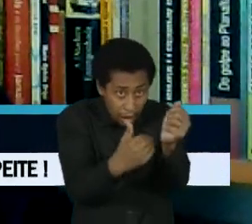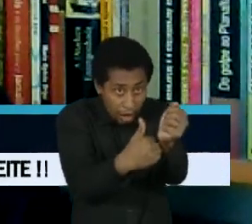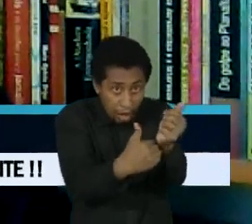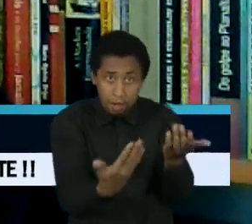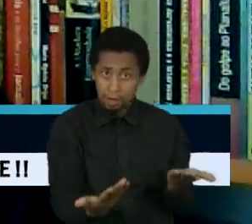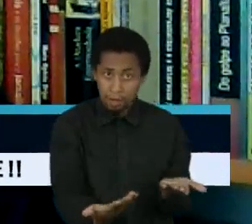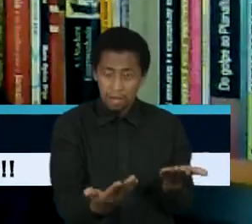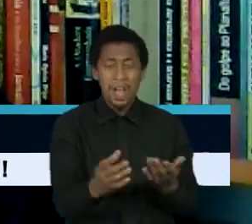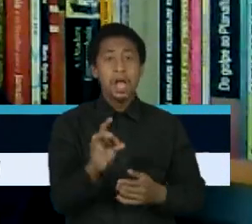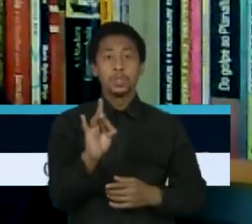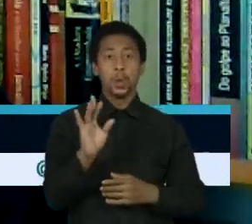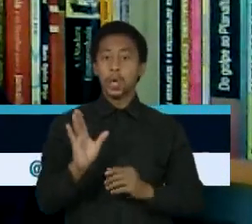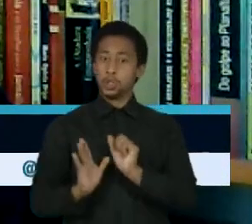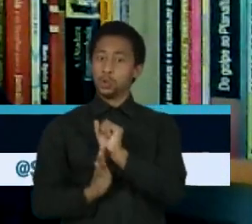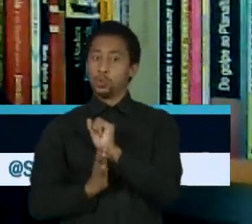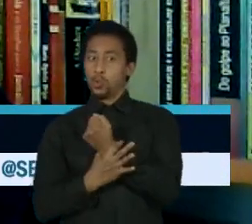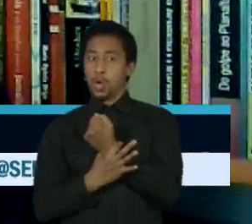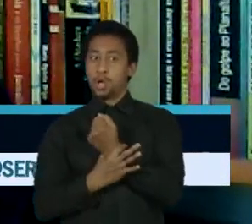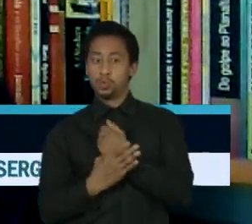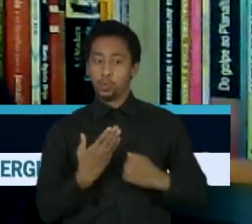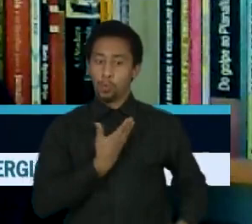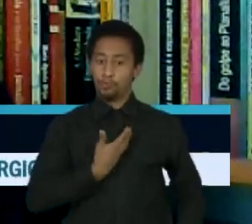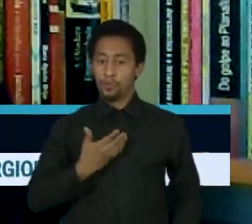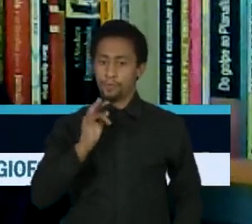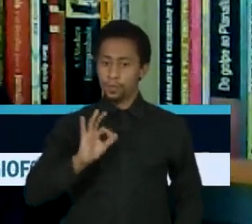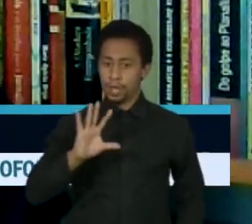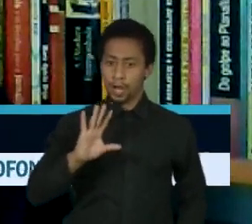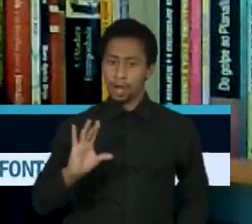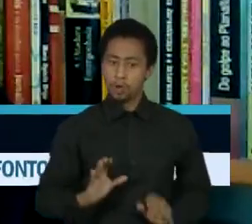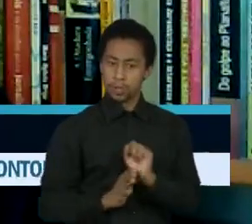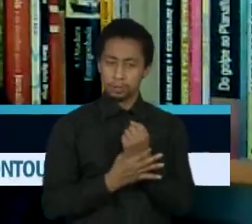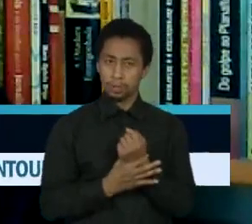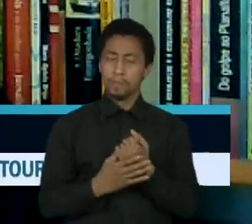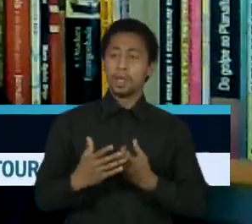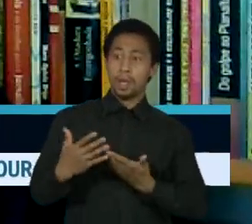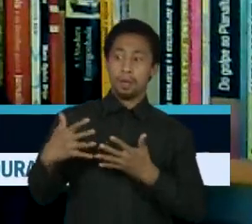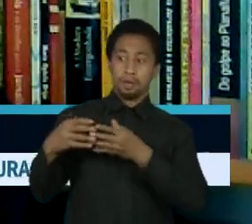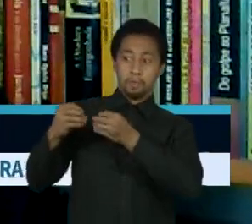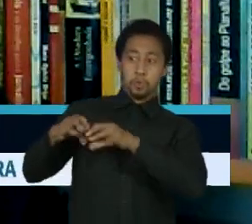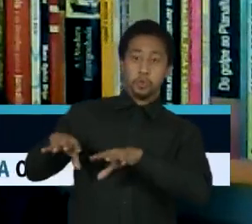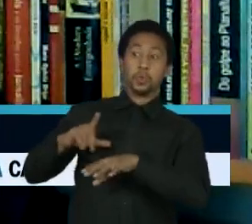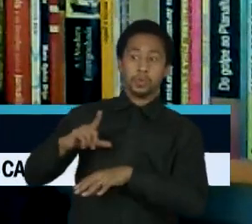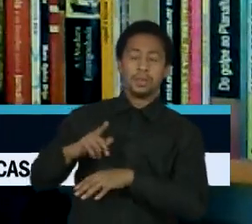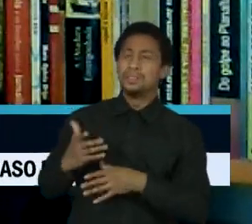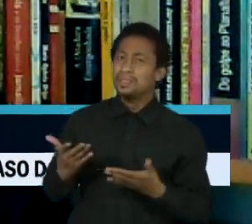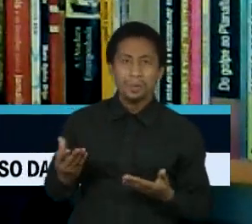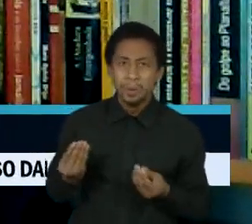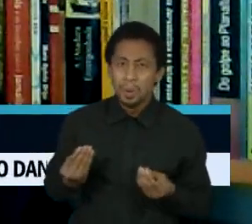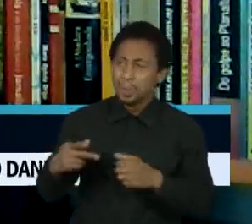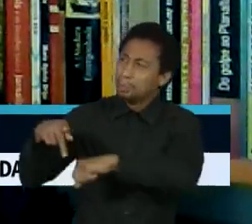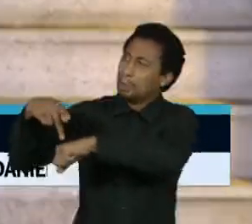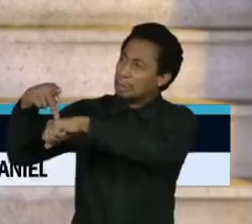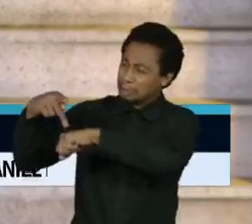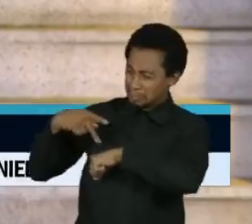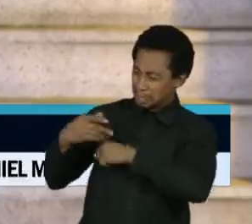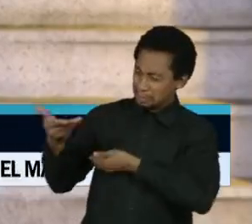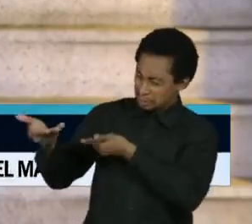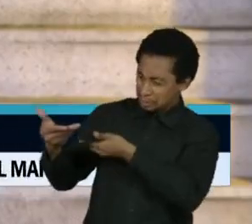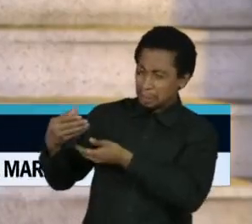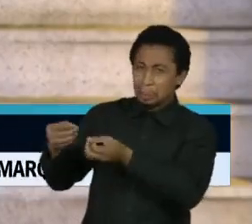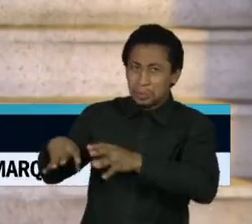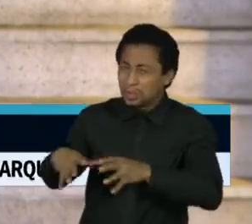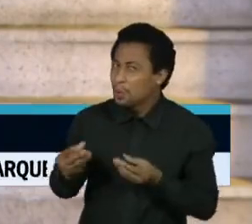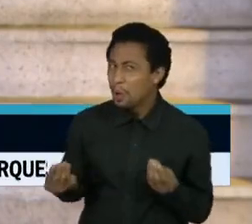de segurança da sociedade do Estado ou porque vai comprometer negociações internacionais, se de fato não vai comprometer. O